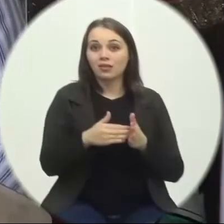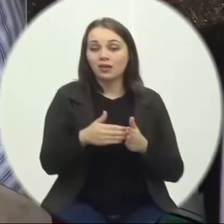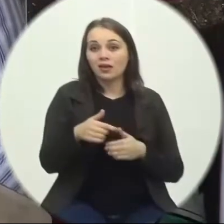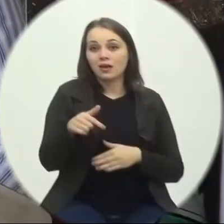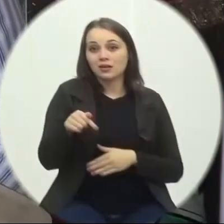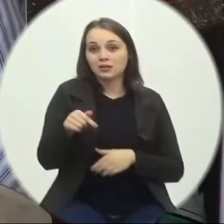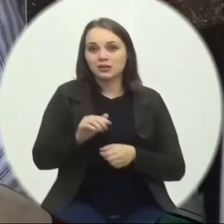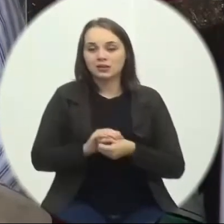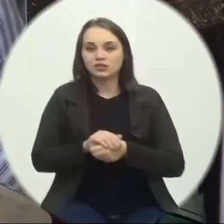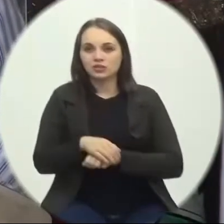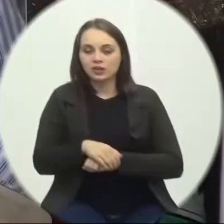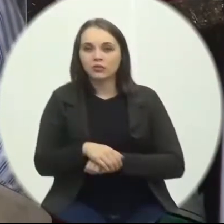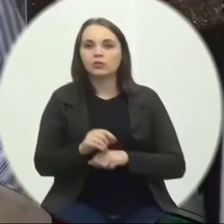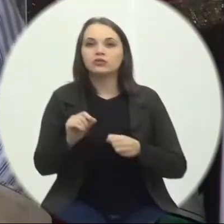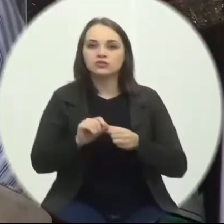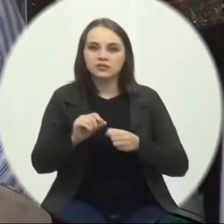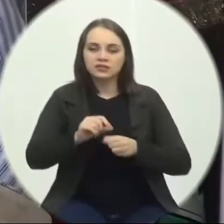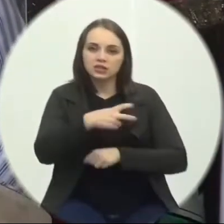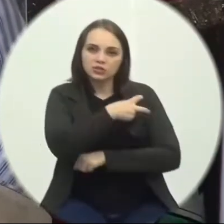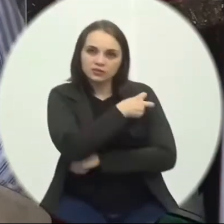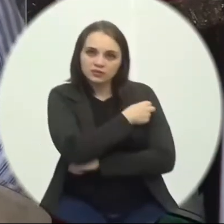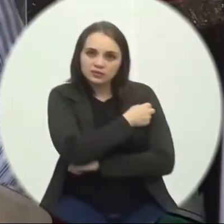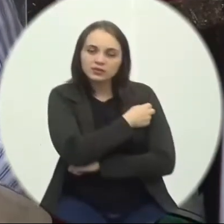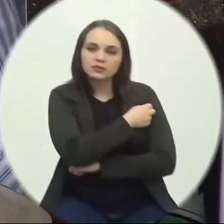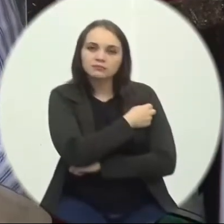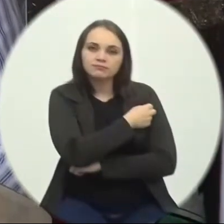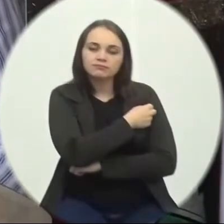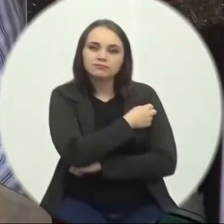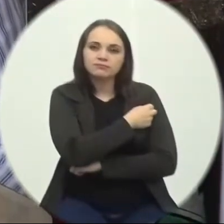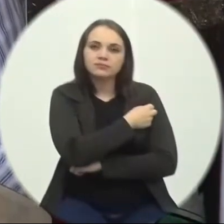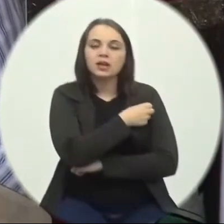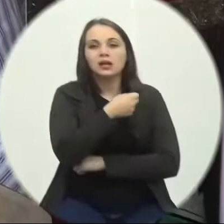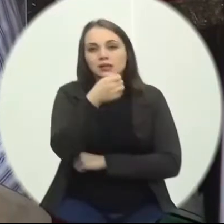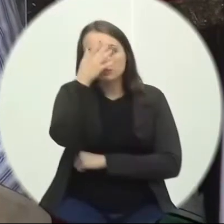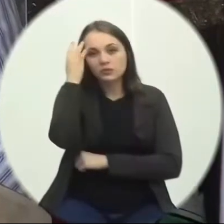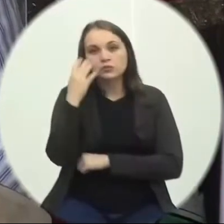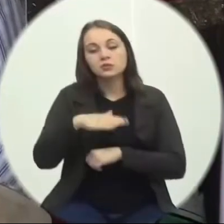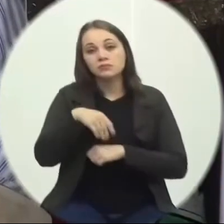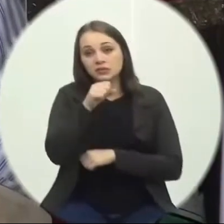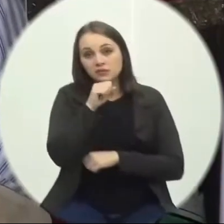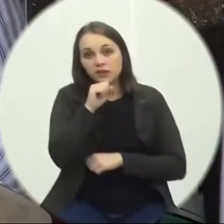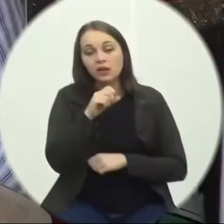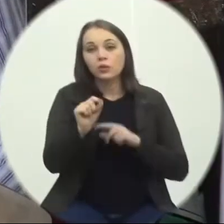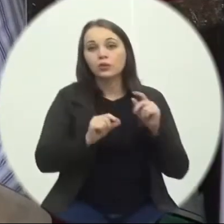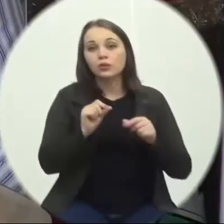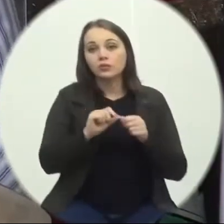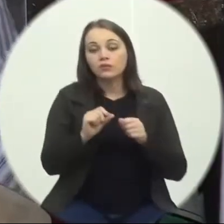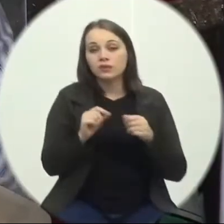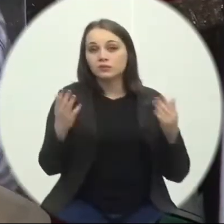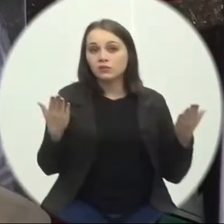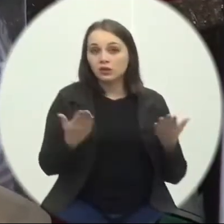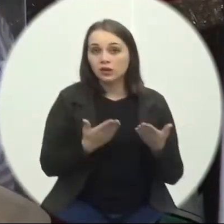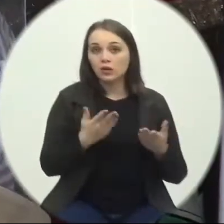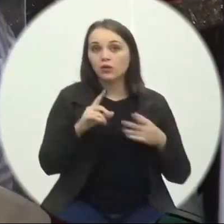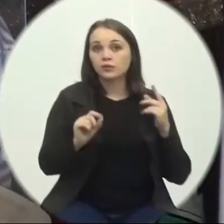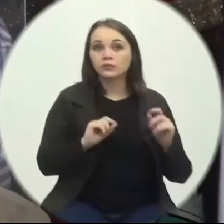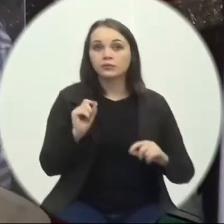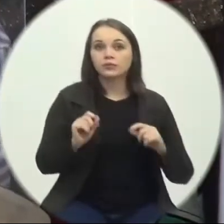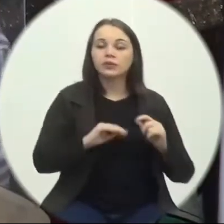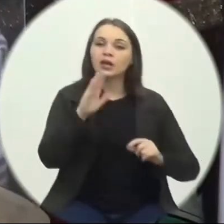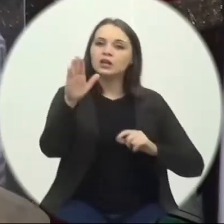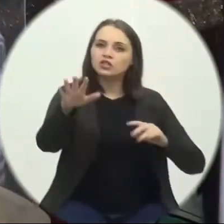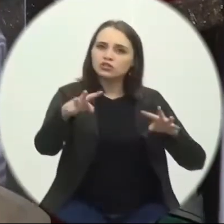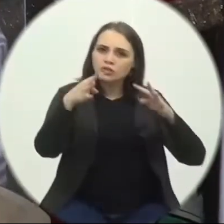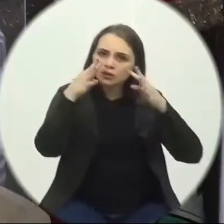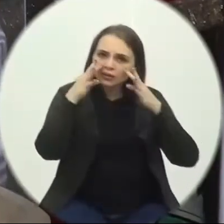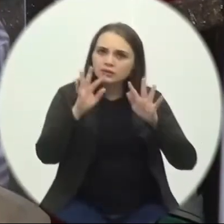Dezenove horas Recebendo os idosos Então o que eu faço Nesta tarde Neste início de noite Presidente É chamar